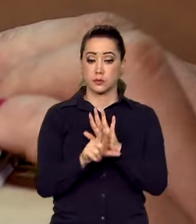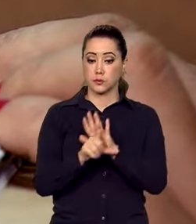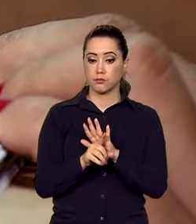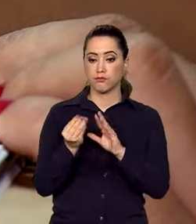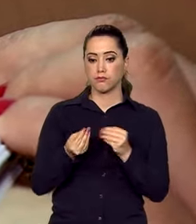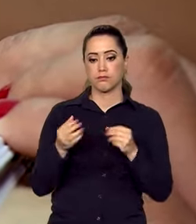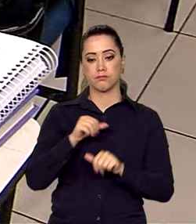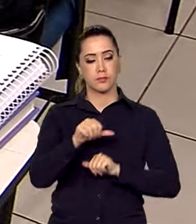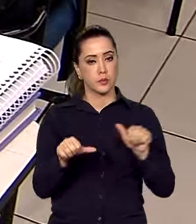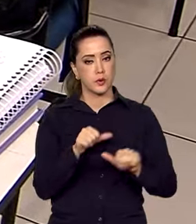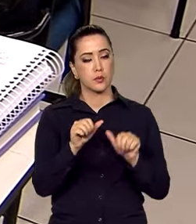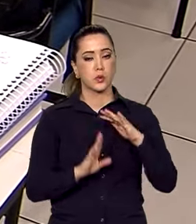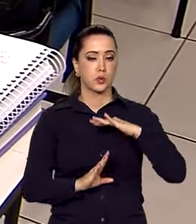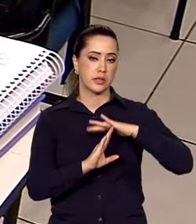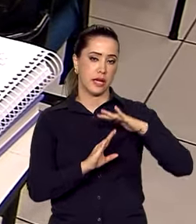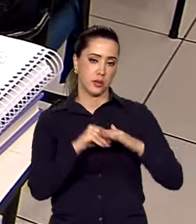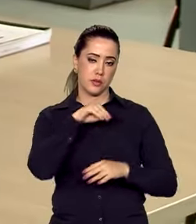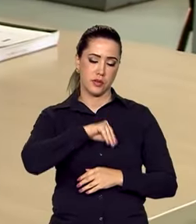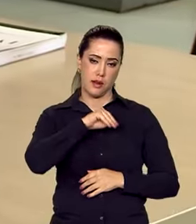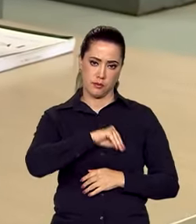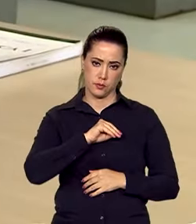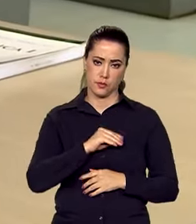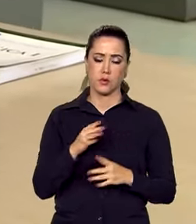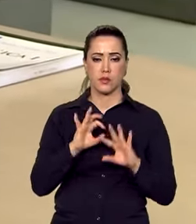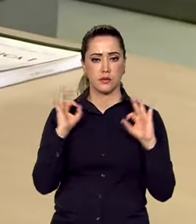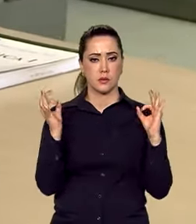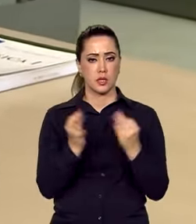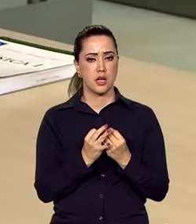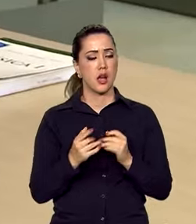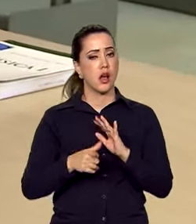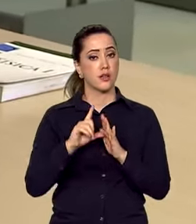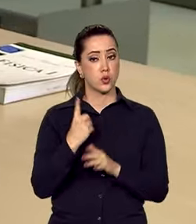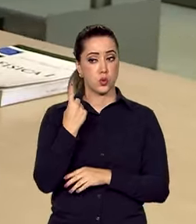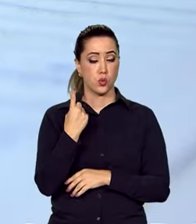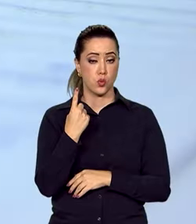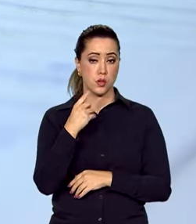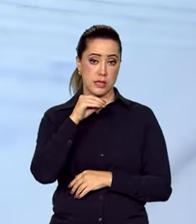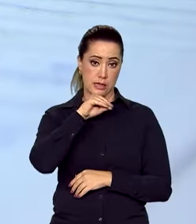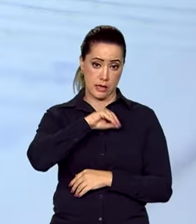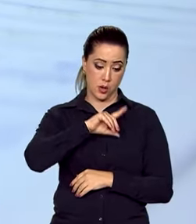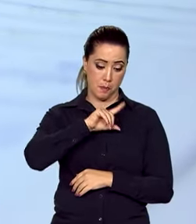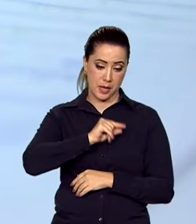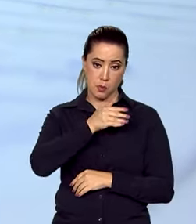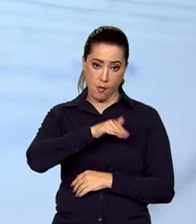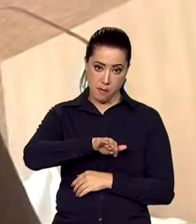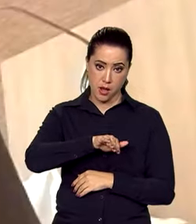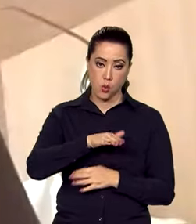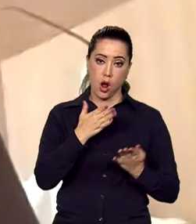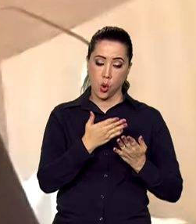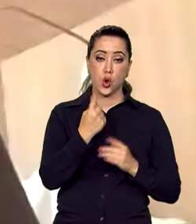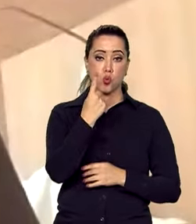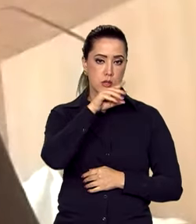cotas foi a mudança do teto de renda per capita familiar de um salário mínimo e meio para um salário mínimo.